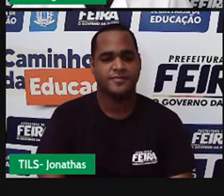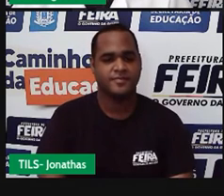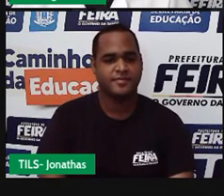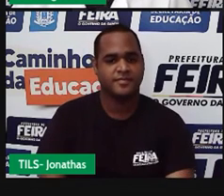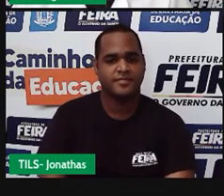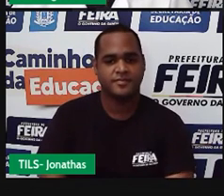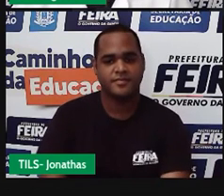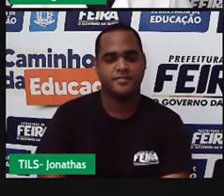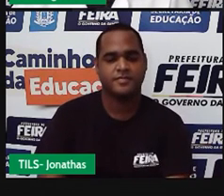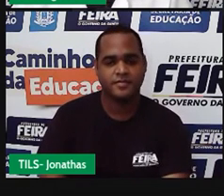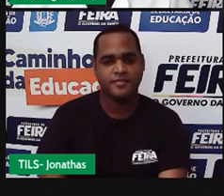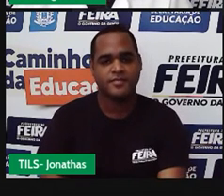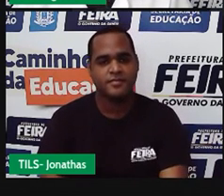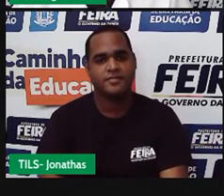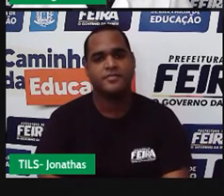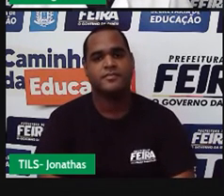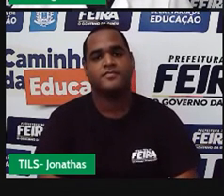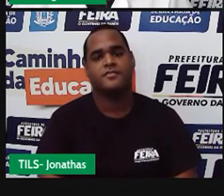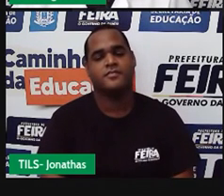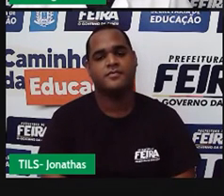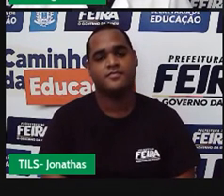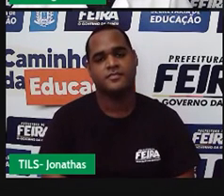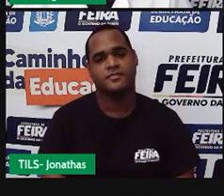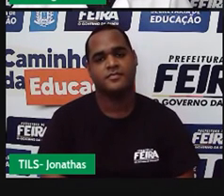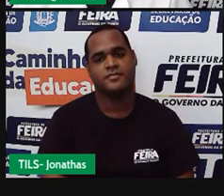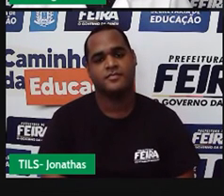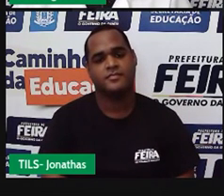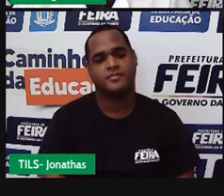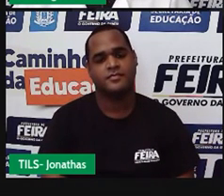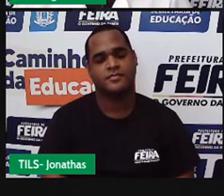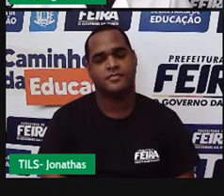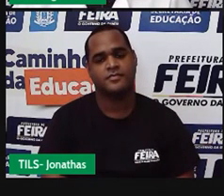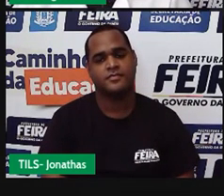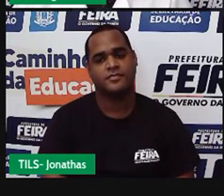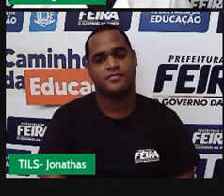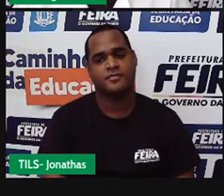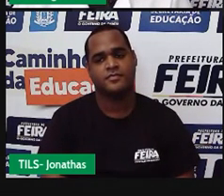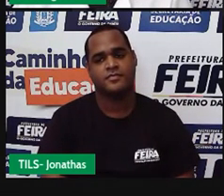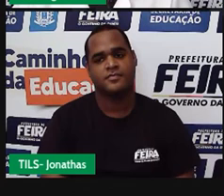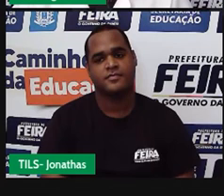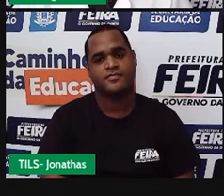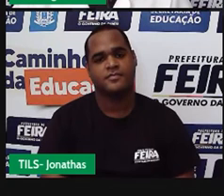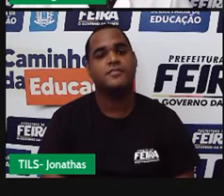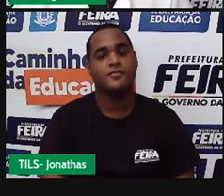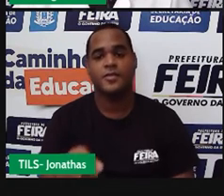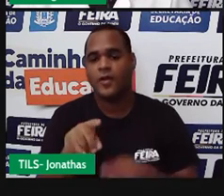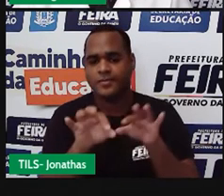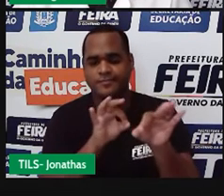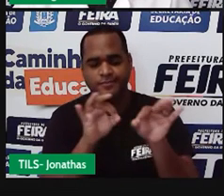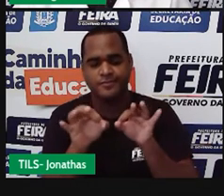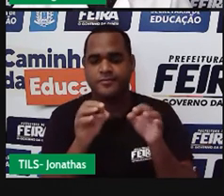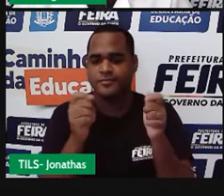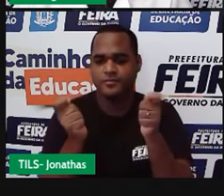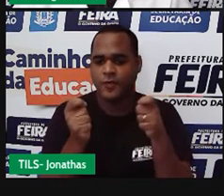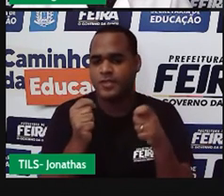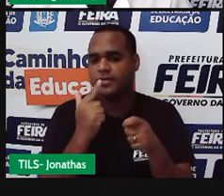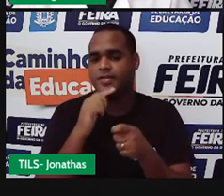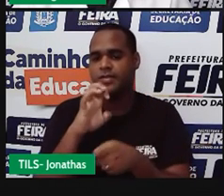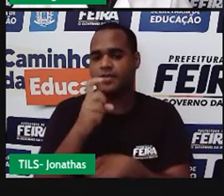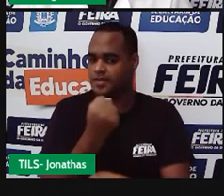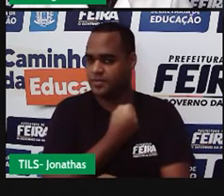Prontinho. Beleza. E a gente já acabou de resolver uma expressão